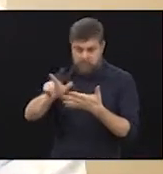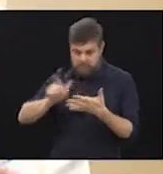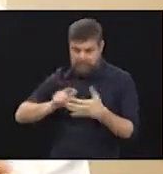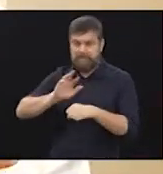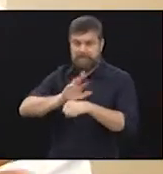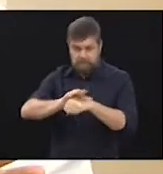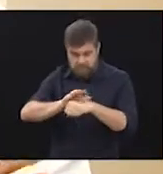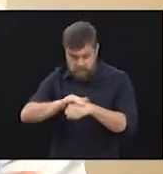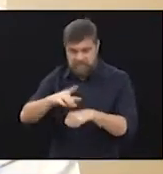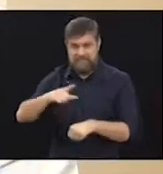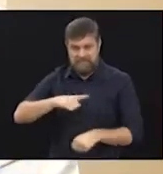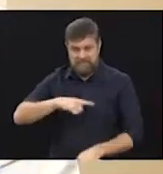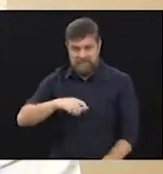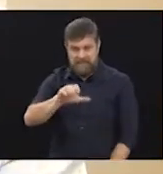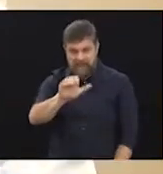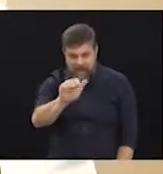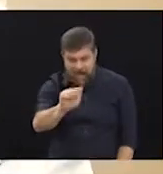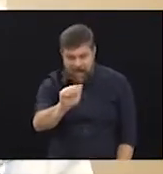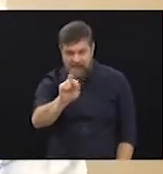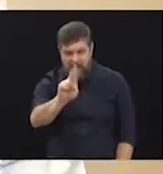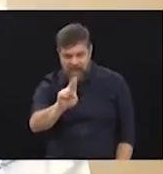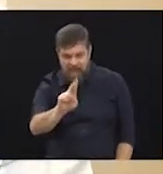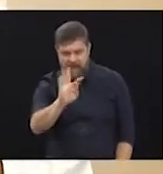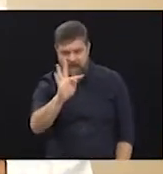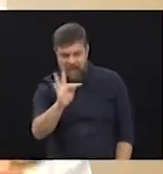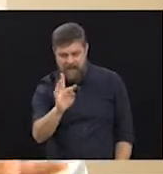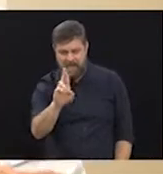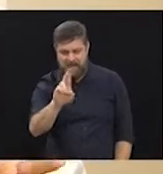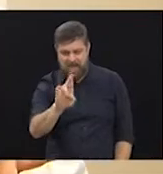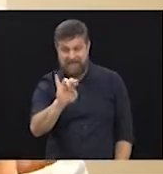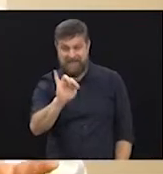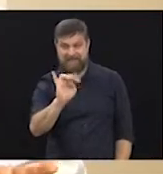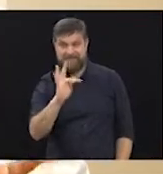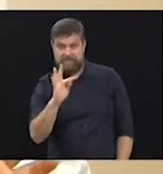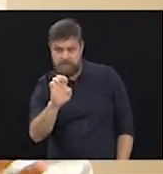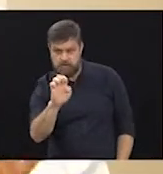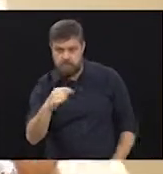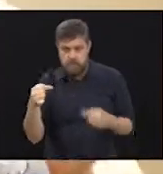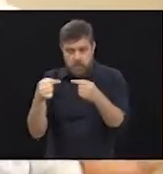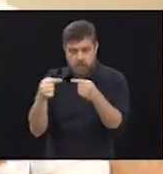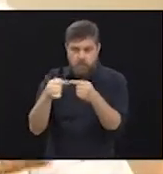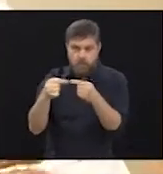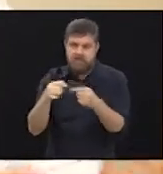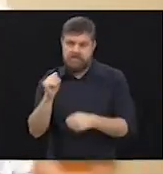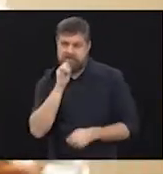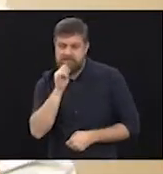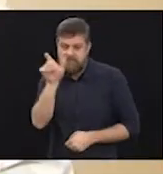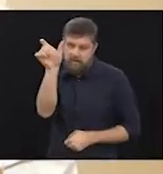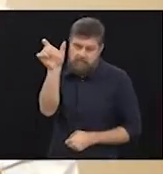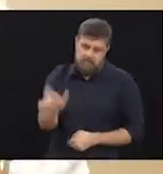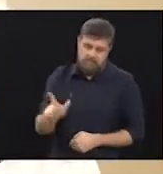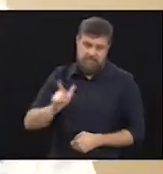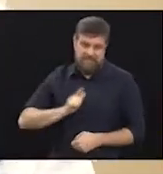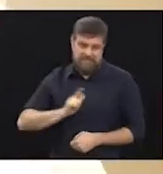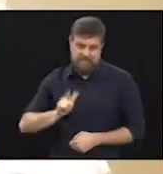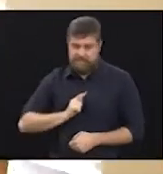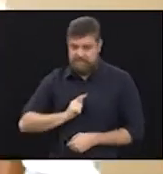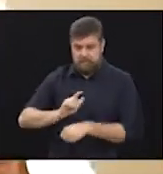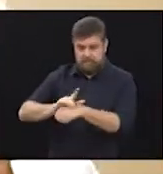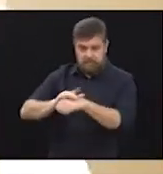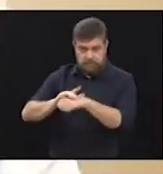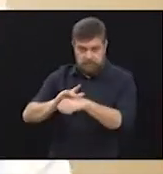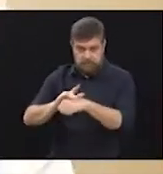diversas doenças reumatológicas. Então, a artrite, ela pode fazer parte, por exemplo, de uma artrite reumatoide, uma